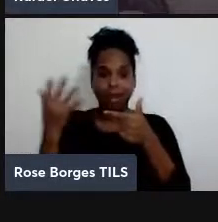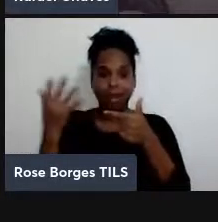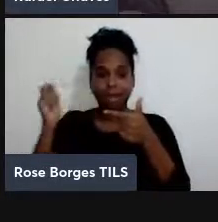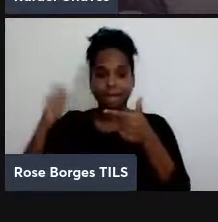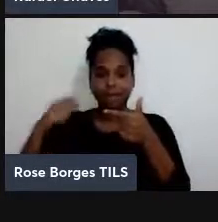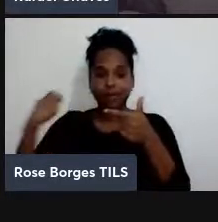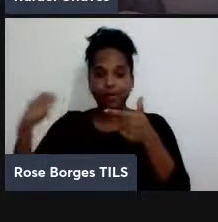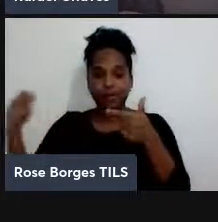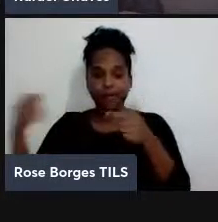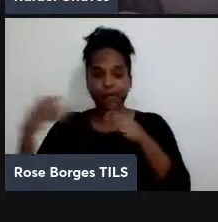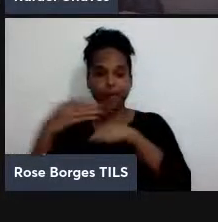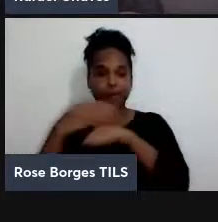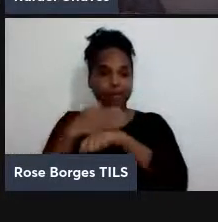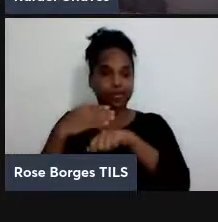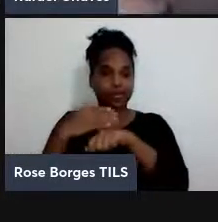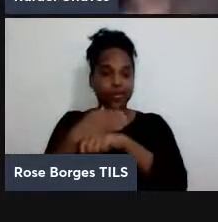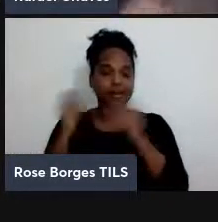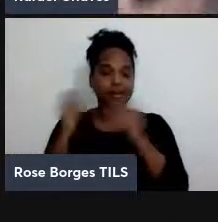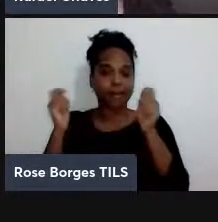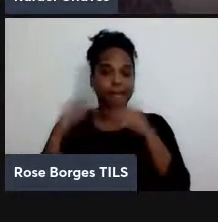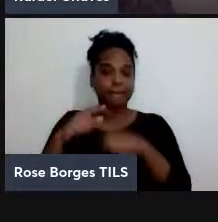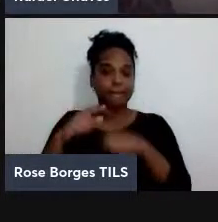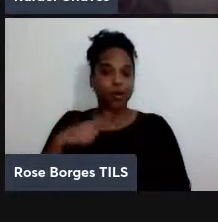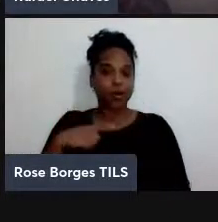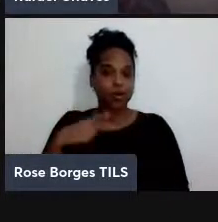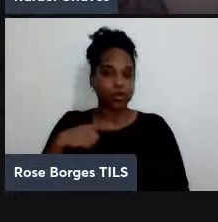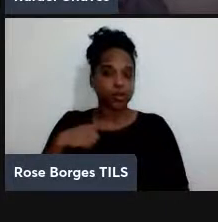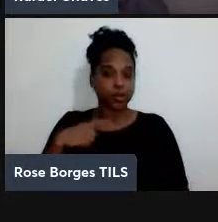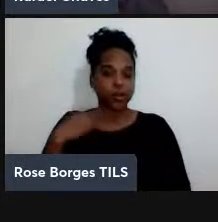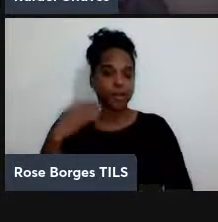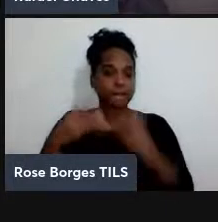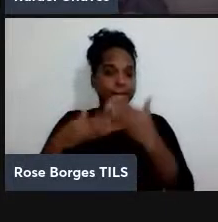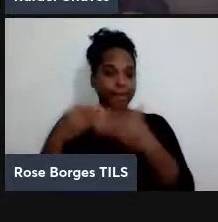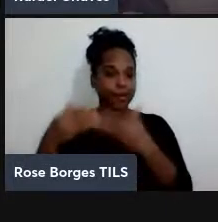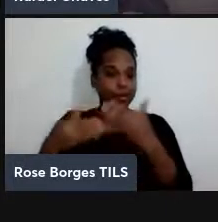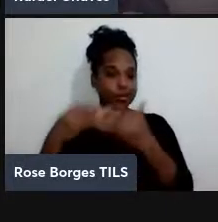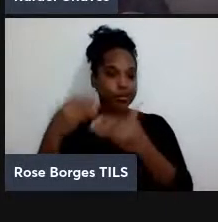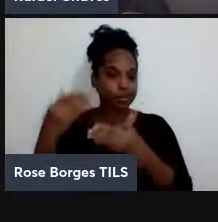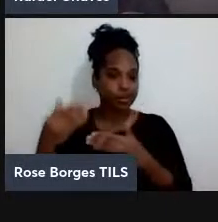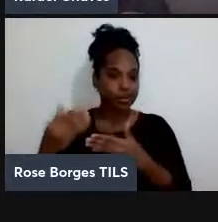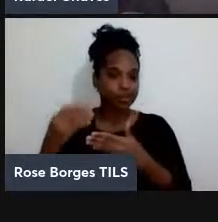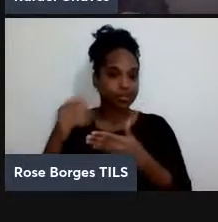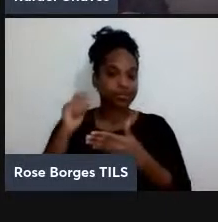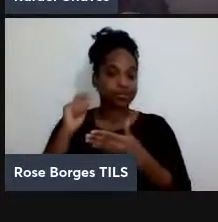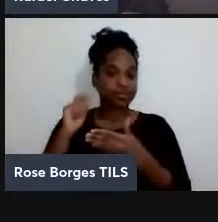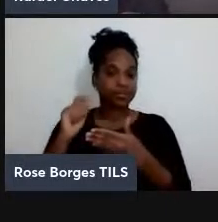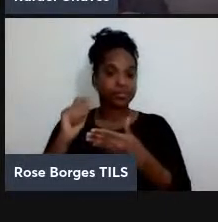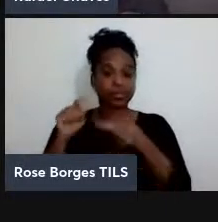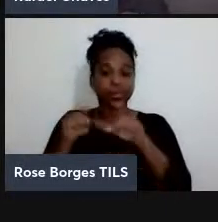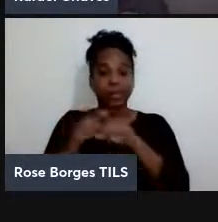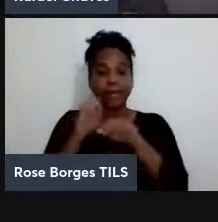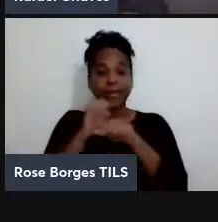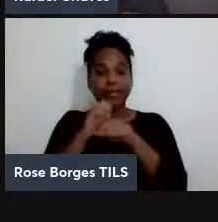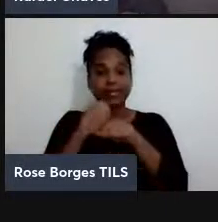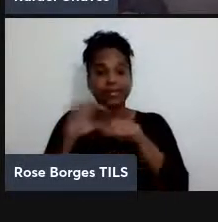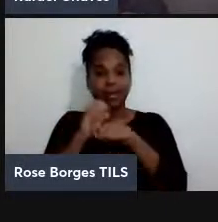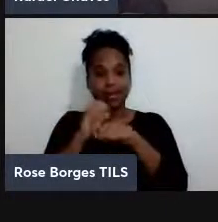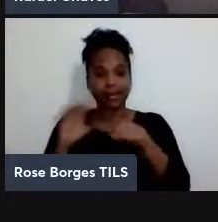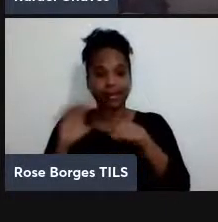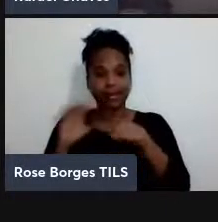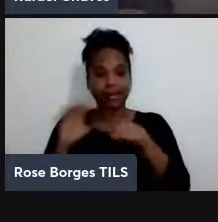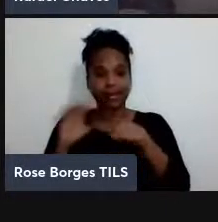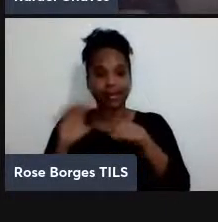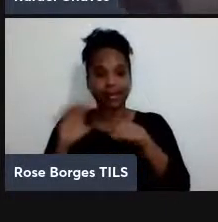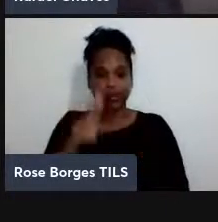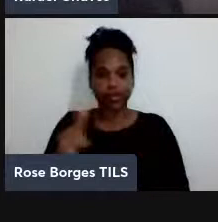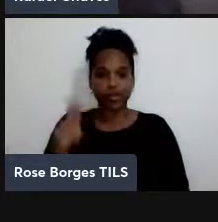no meu processo físico no meu computador e na saída usando esse mesmo argumento eu vou ter uma superposição